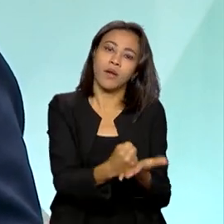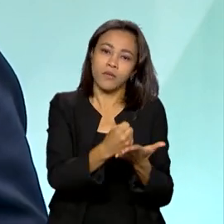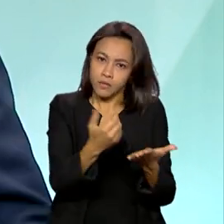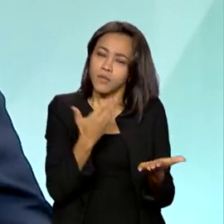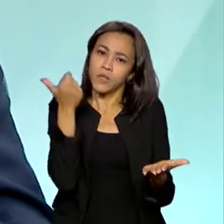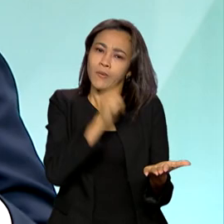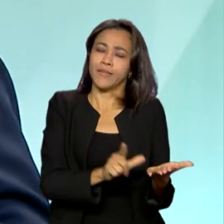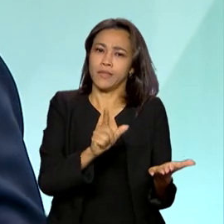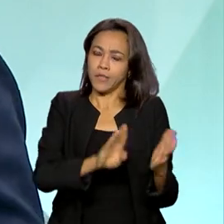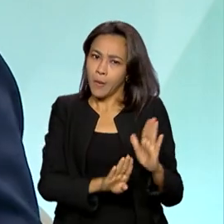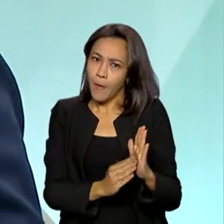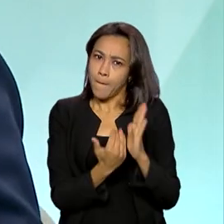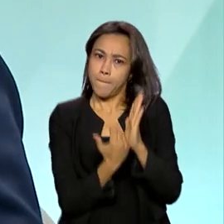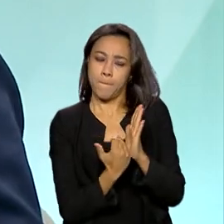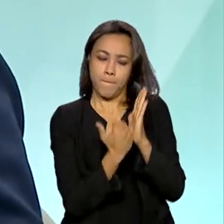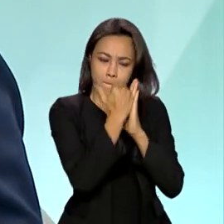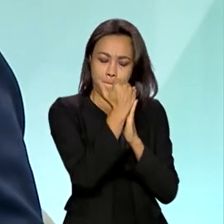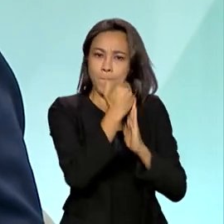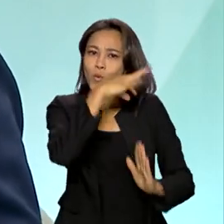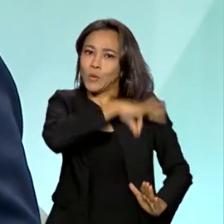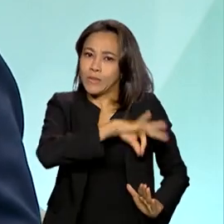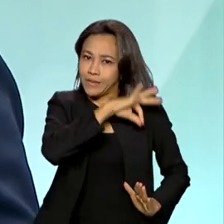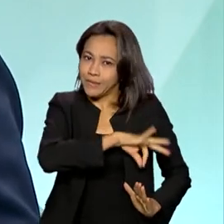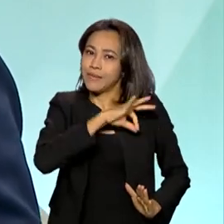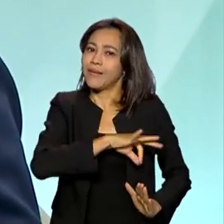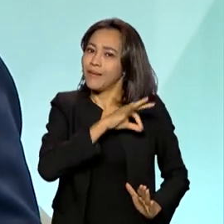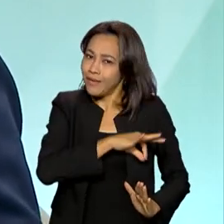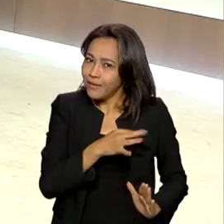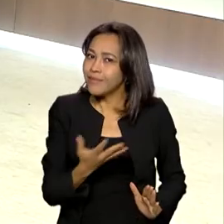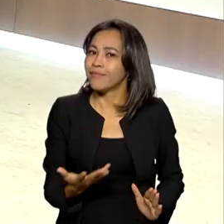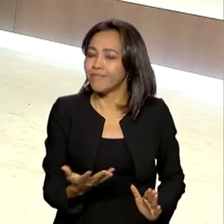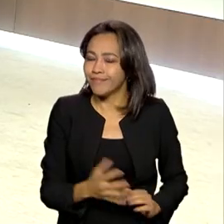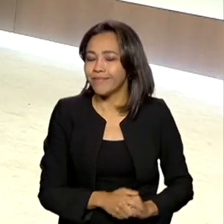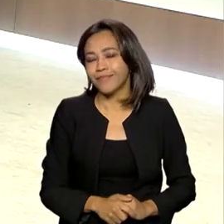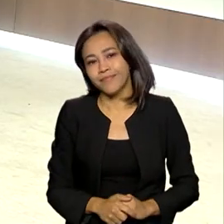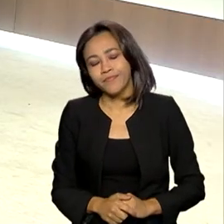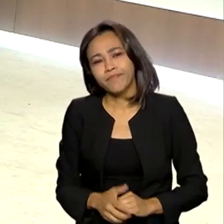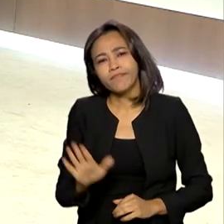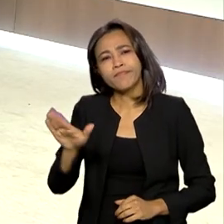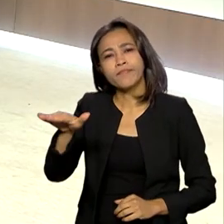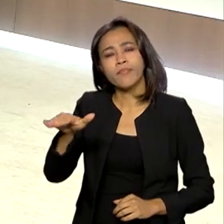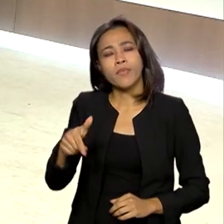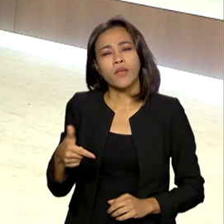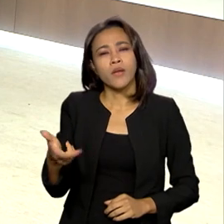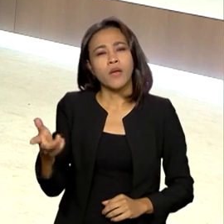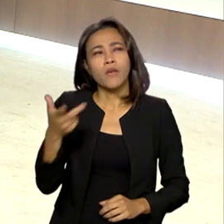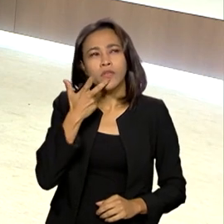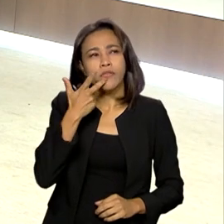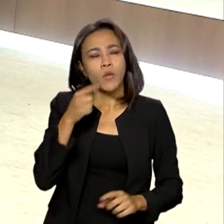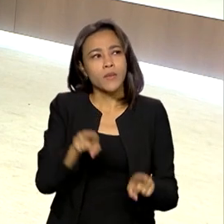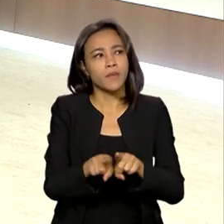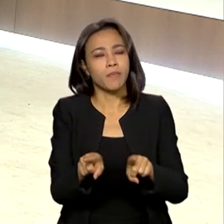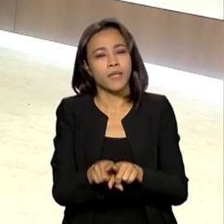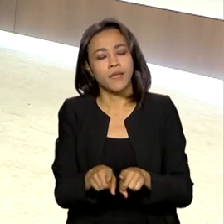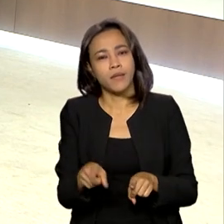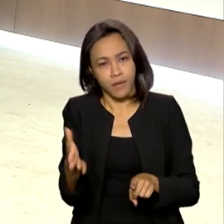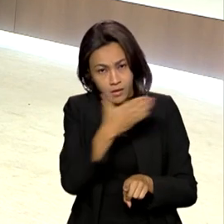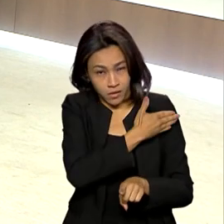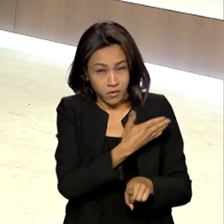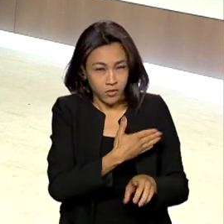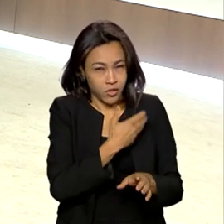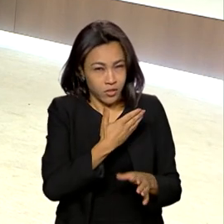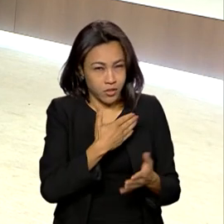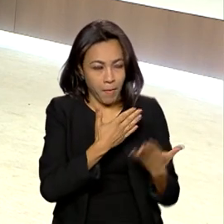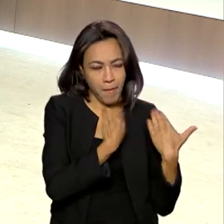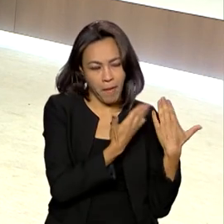elevação do valor médio do salário recebido pelo brasileiro. Agora, o senhor falou, também antes da gente começar o programa, a gente ficou